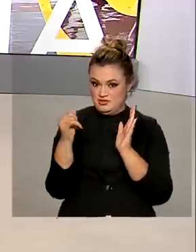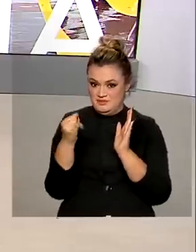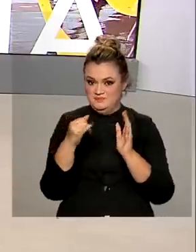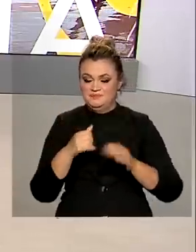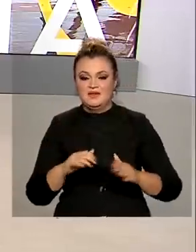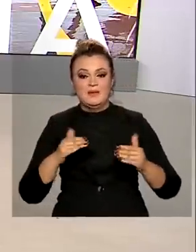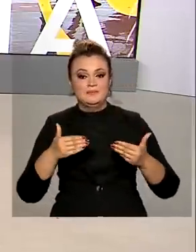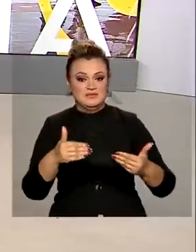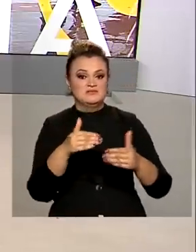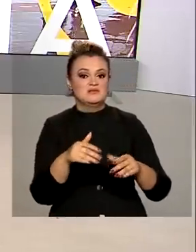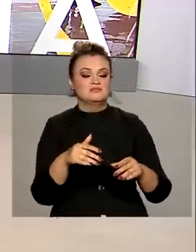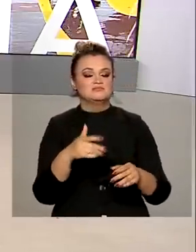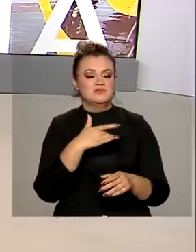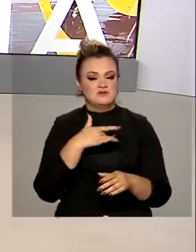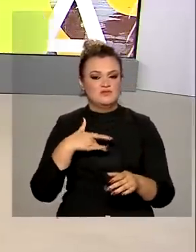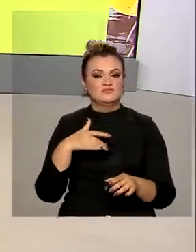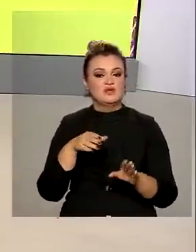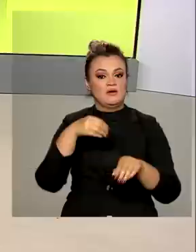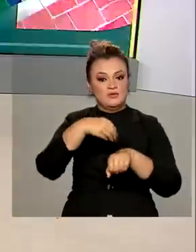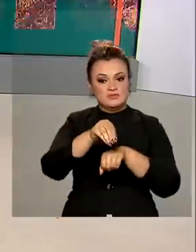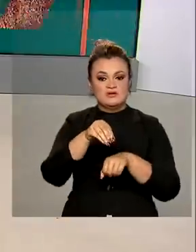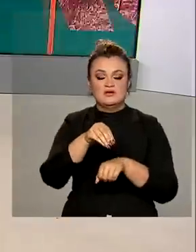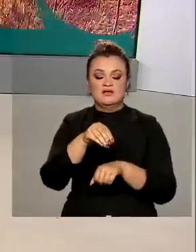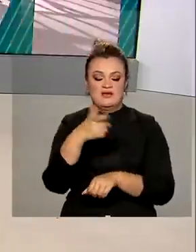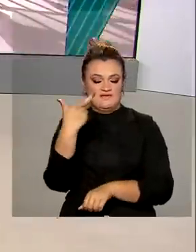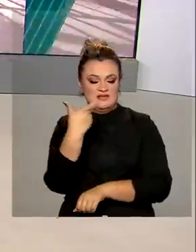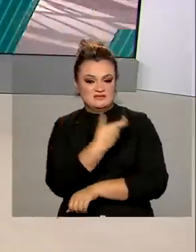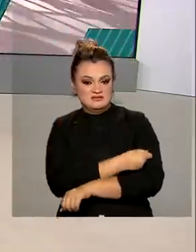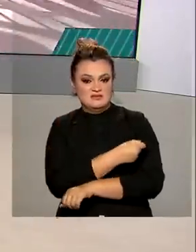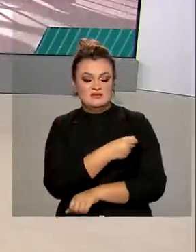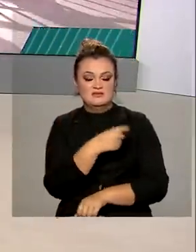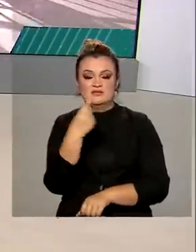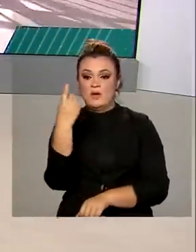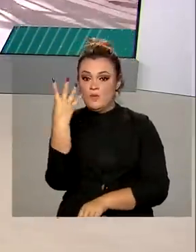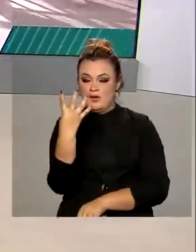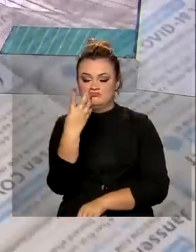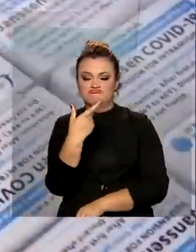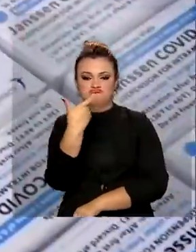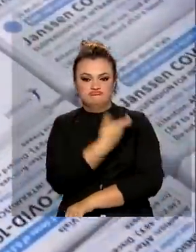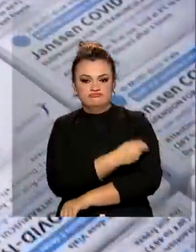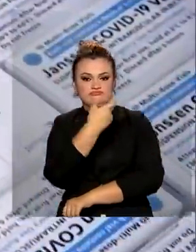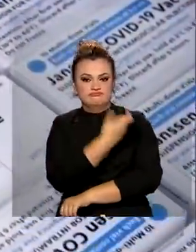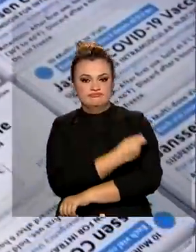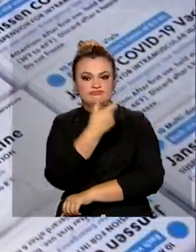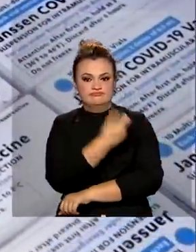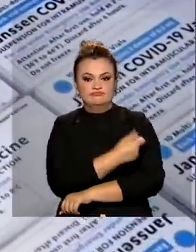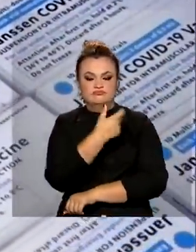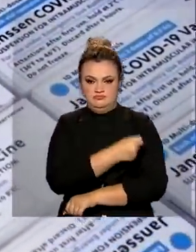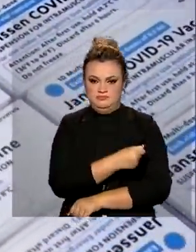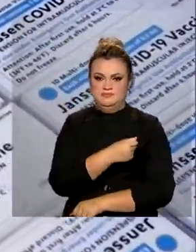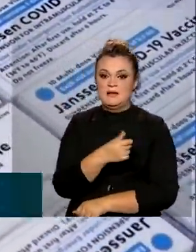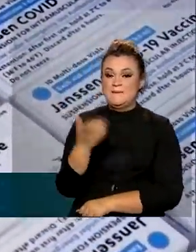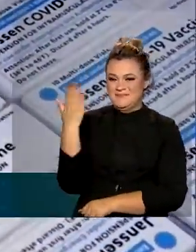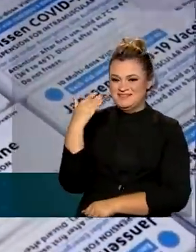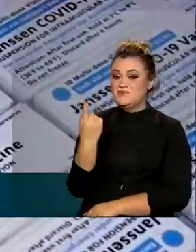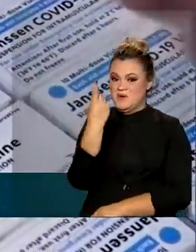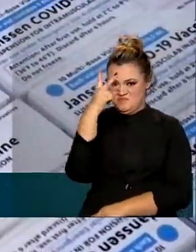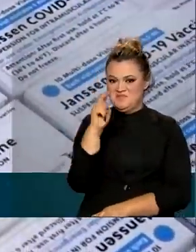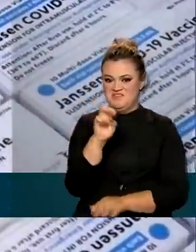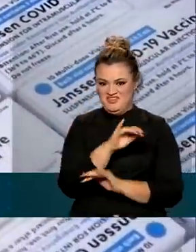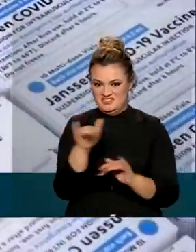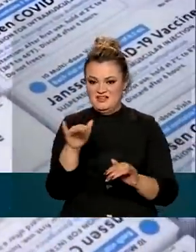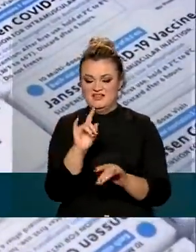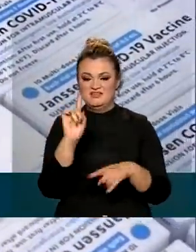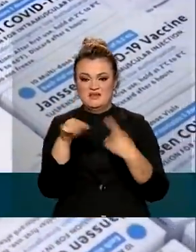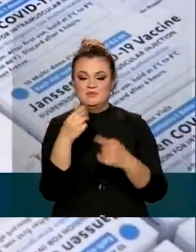Ministério da Saúde recomendou a aplicação do imunizante quatro vezes. A dose única inicial, seguida